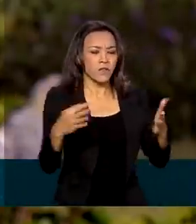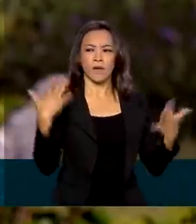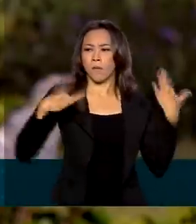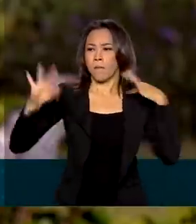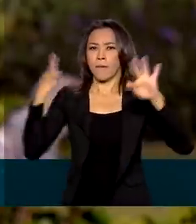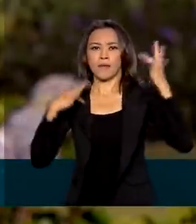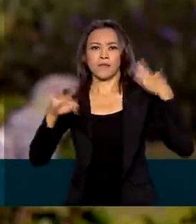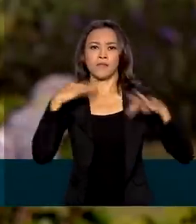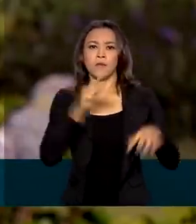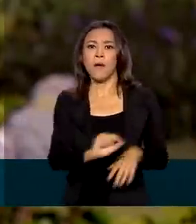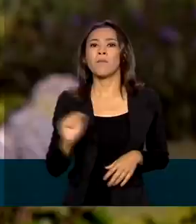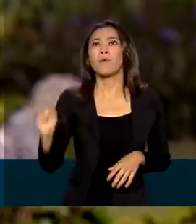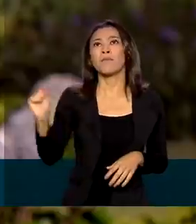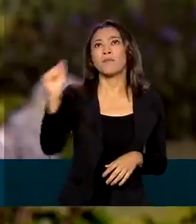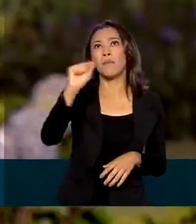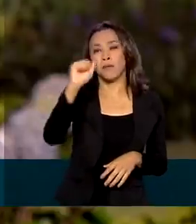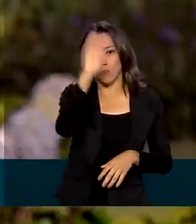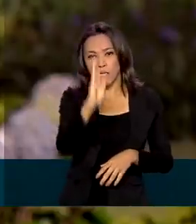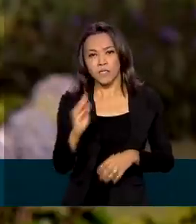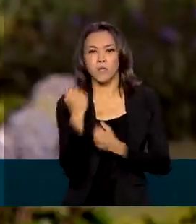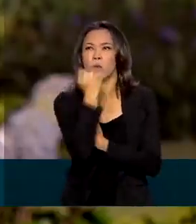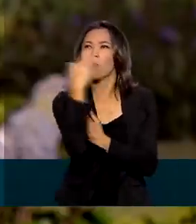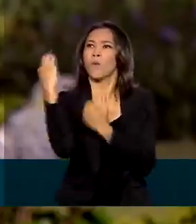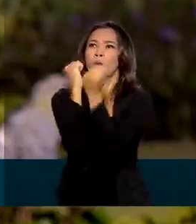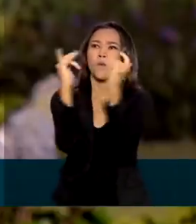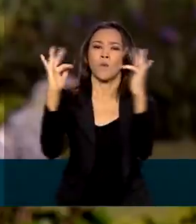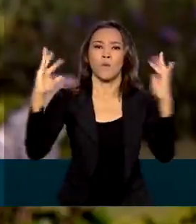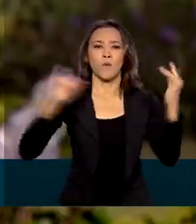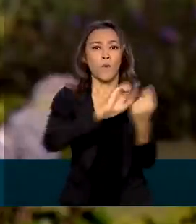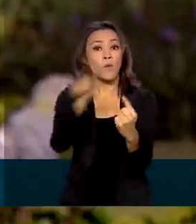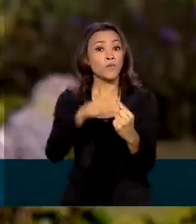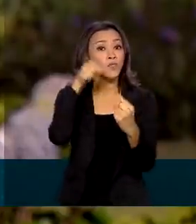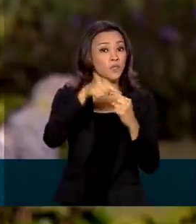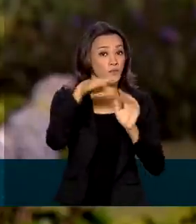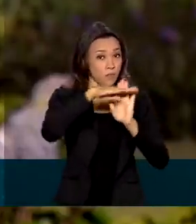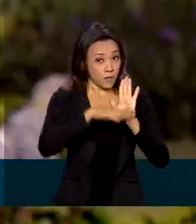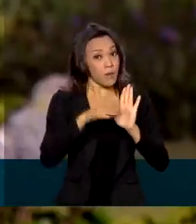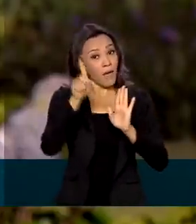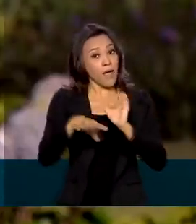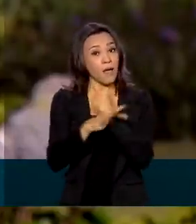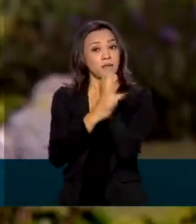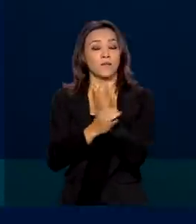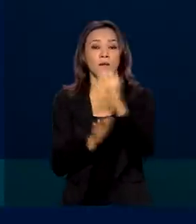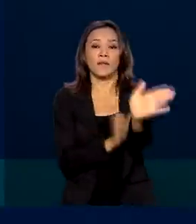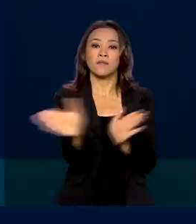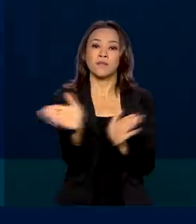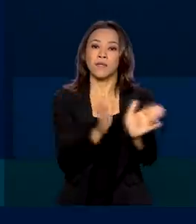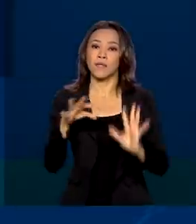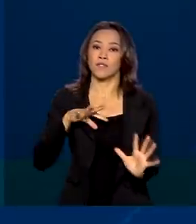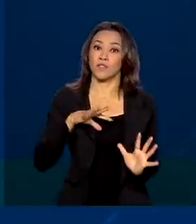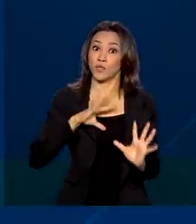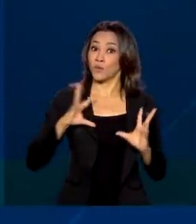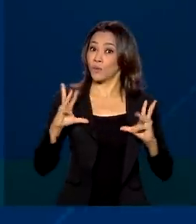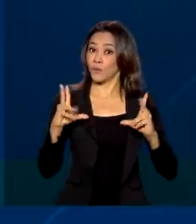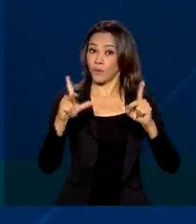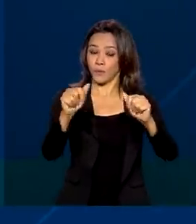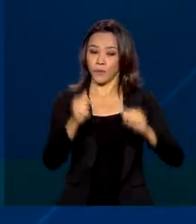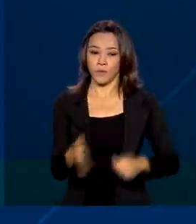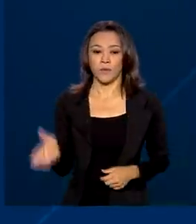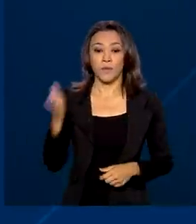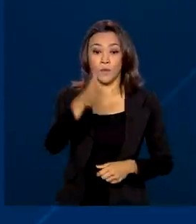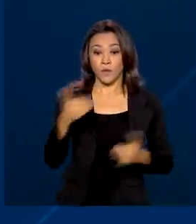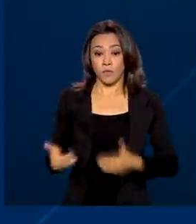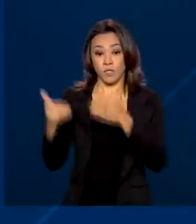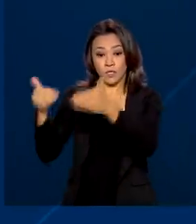conservação de todo o país. Um dos objetivos do programa é garantir a acessibilidade de todos. O Ministério do Meio Ambiente comprou